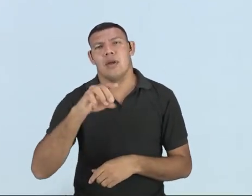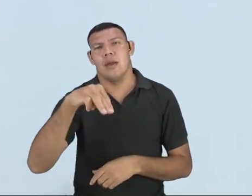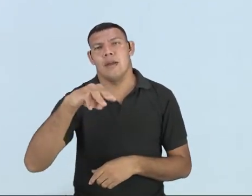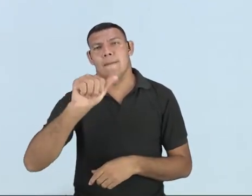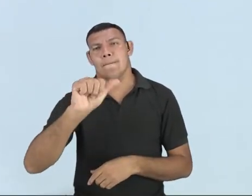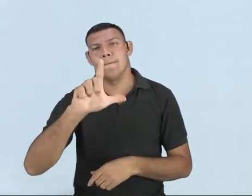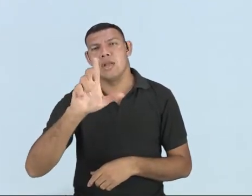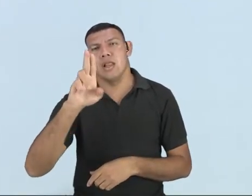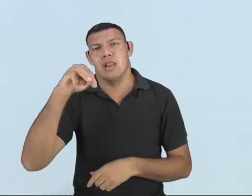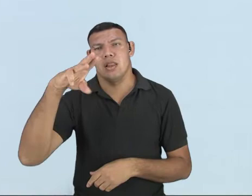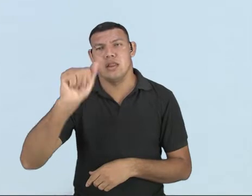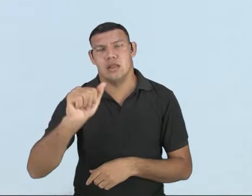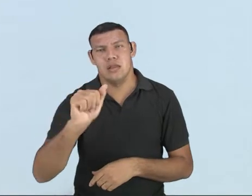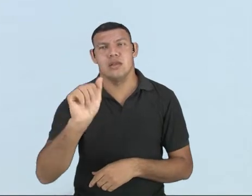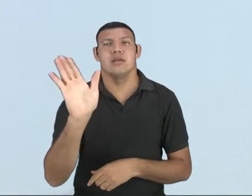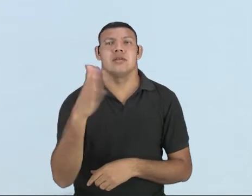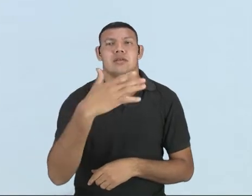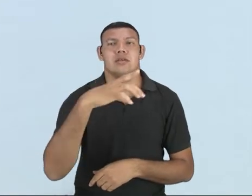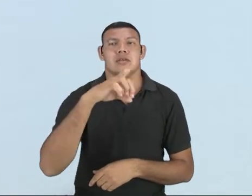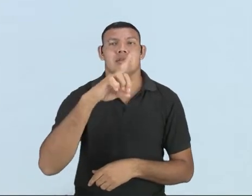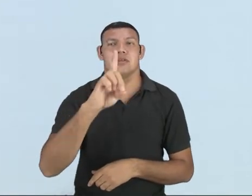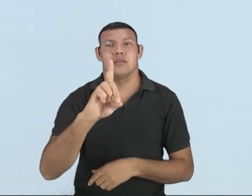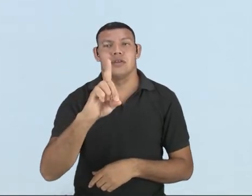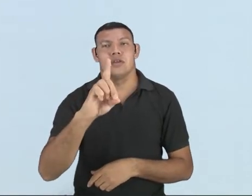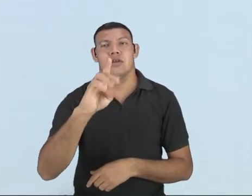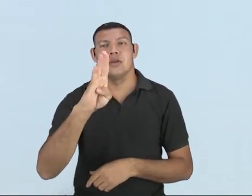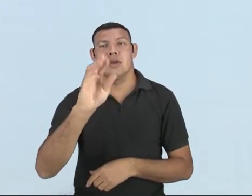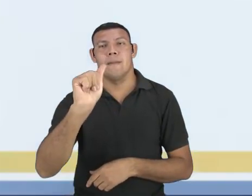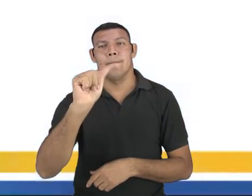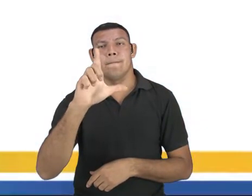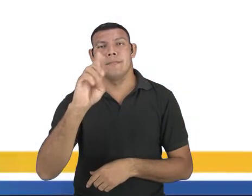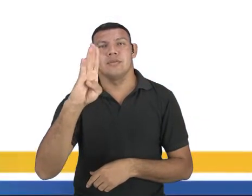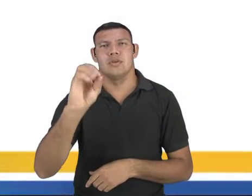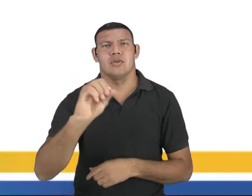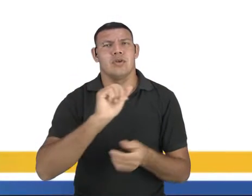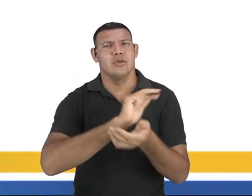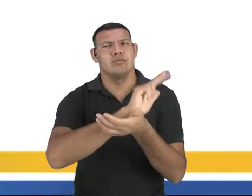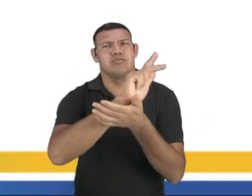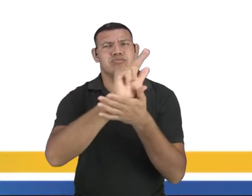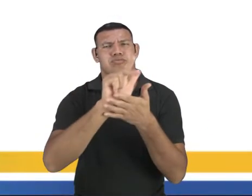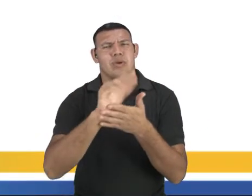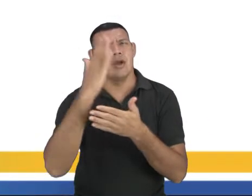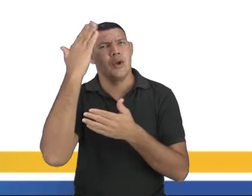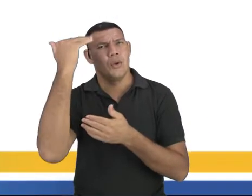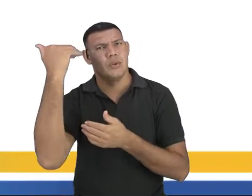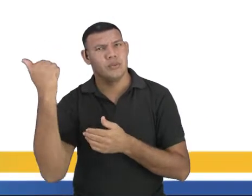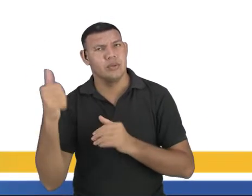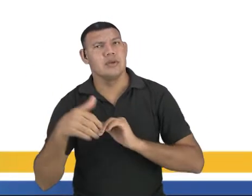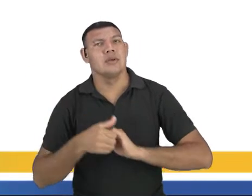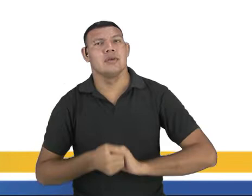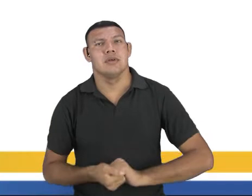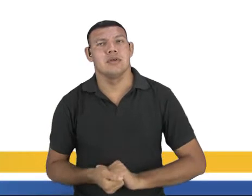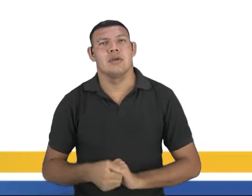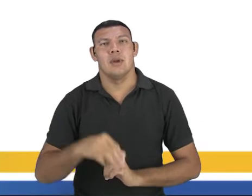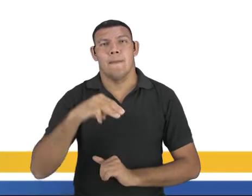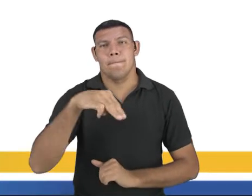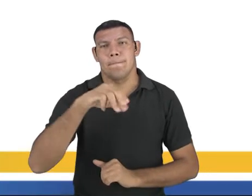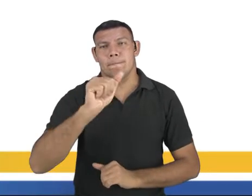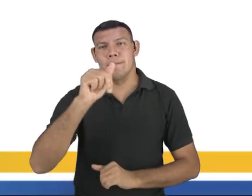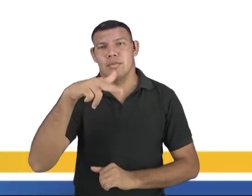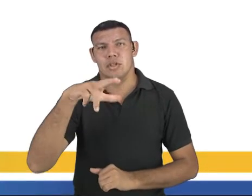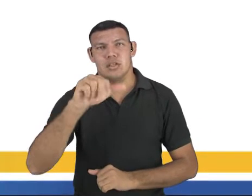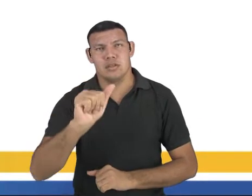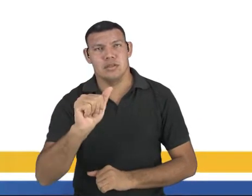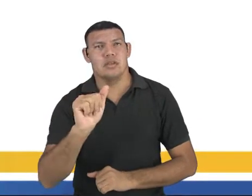J Baldy, Shakira, Alejandro Sanz, Luiz Fonsi, Deriguelk, Rosalia, Maná, Henrique Iglesias,